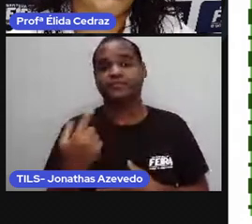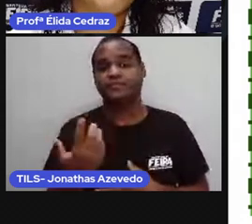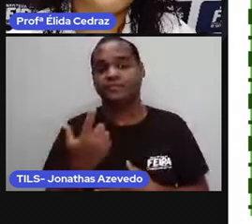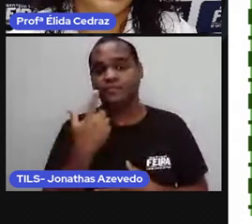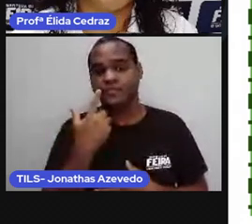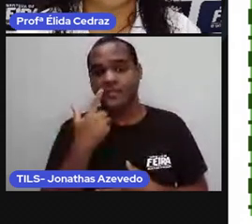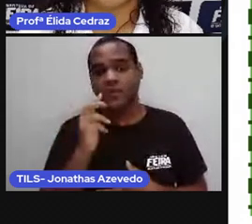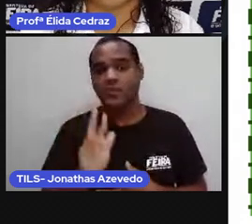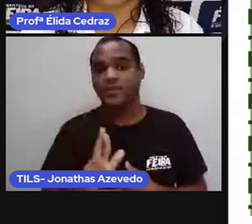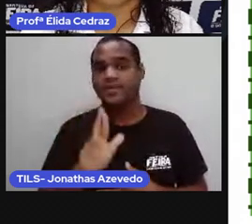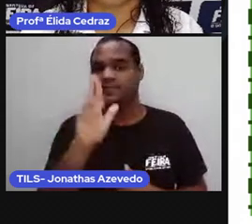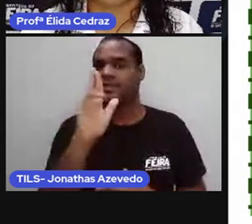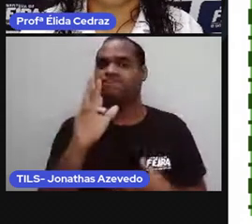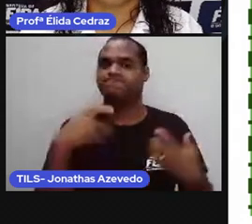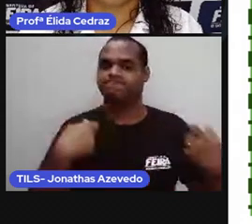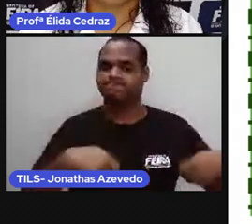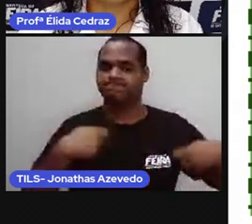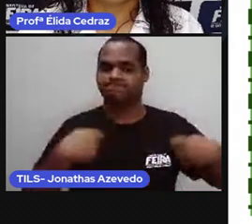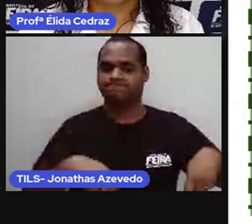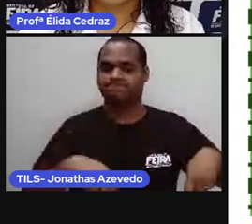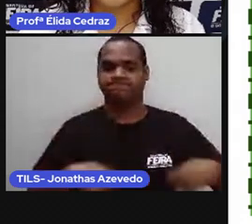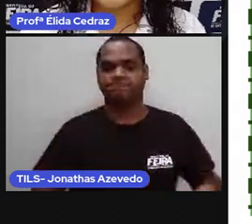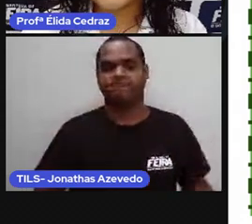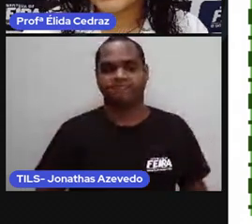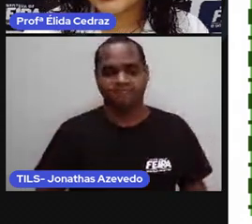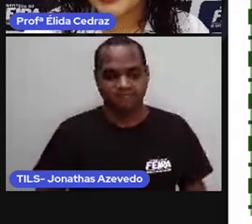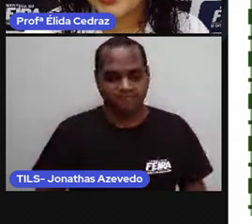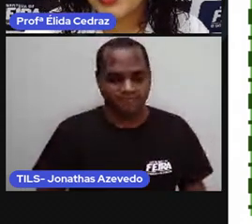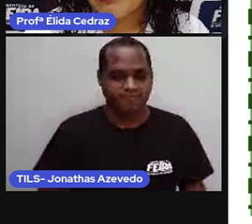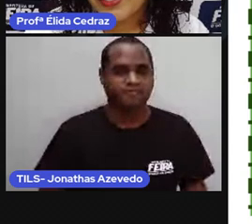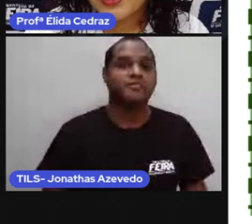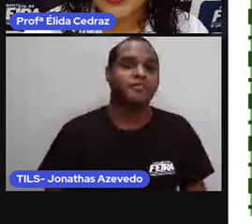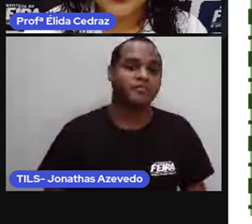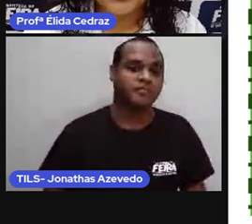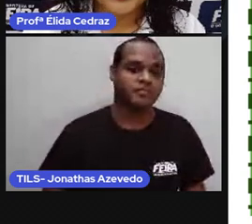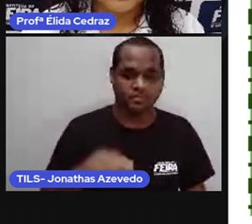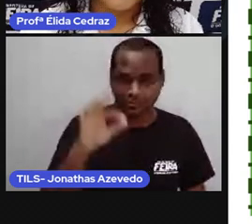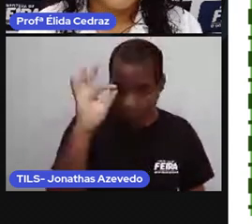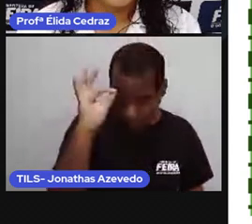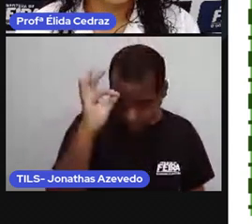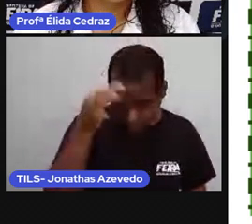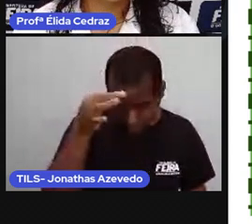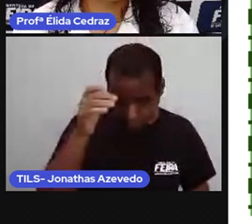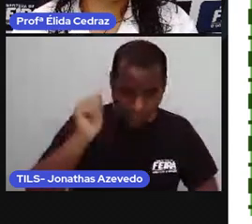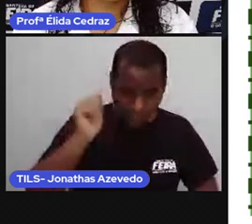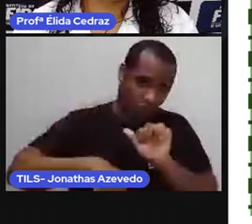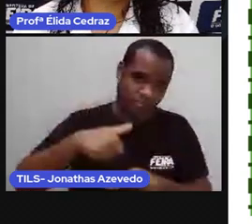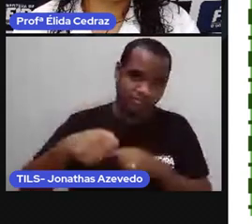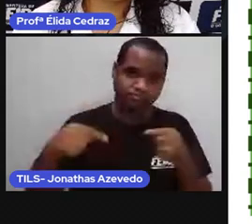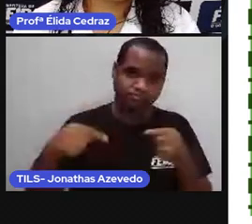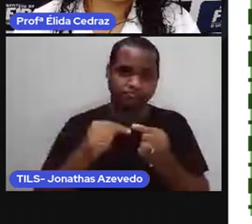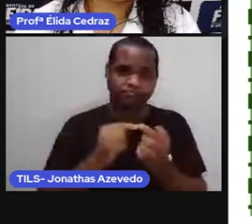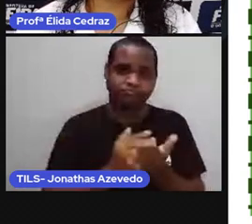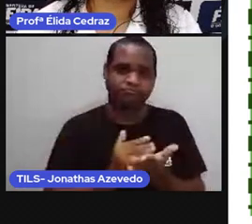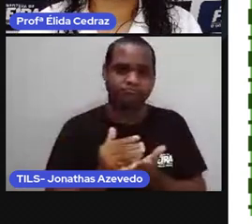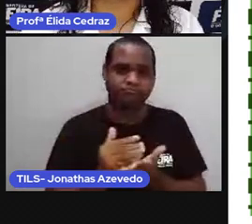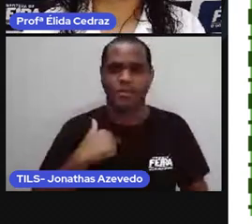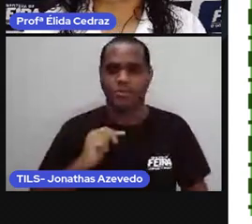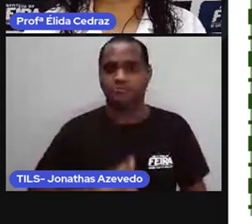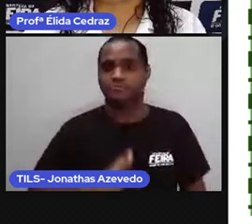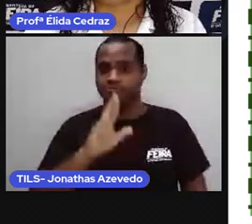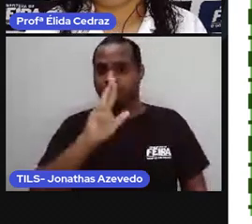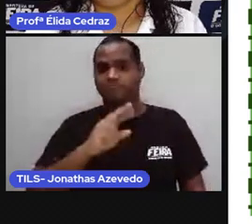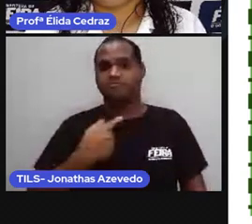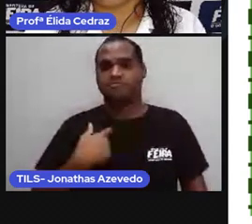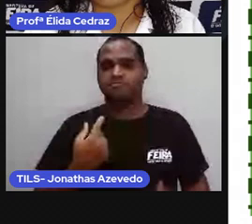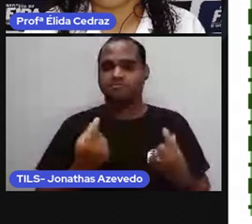responsabilidades. Quando a gente entra na fase adulta, a gente inicia a nossa independência